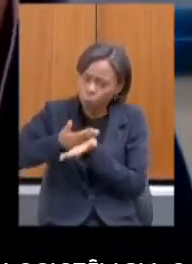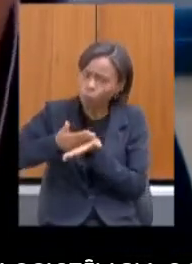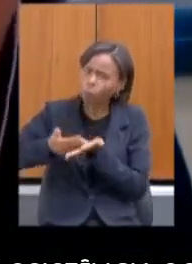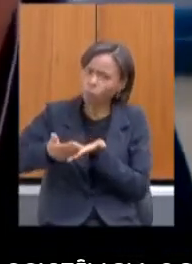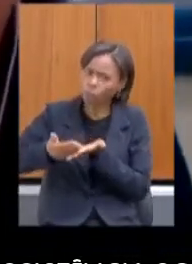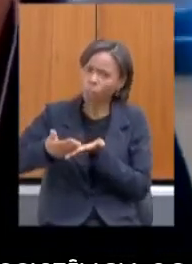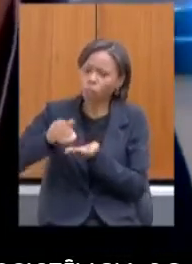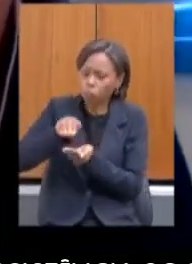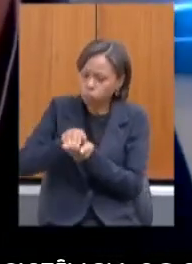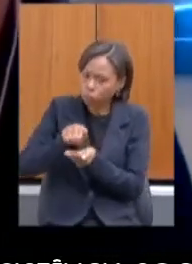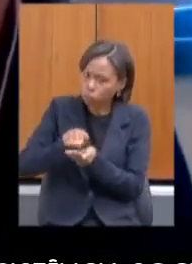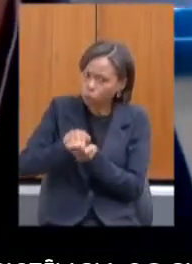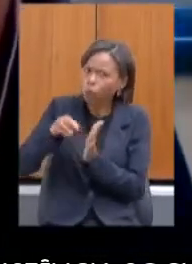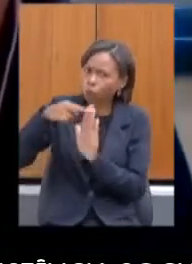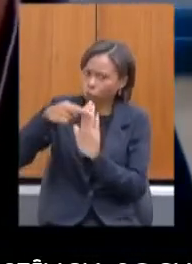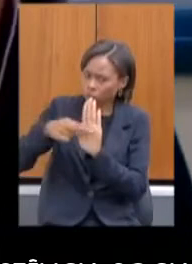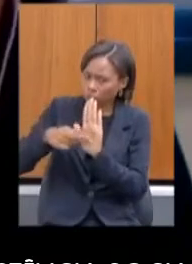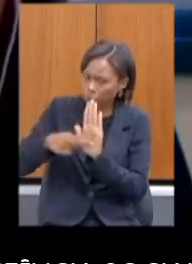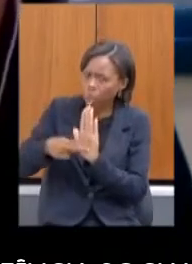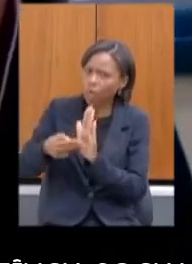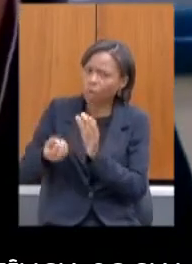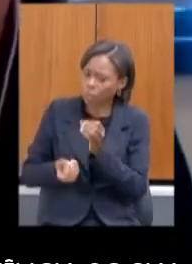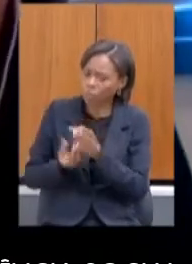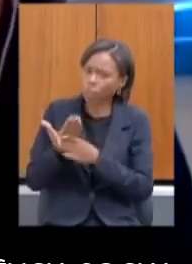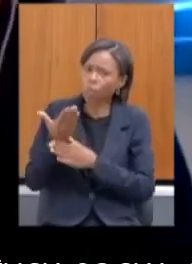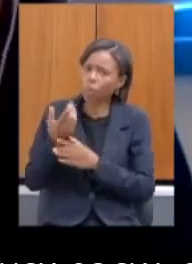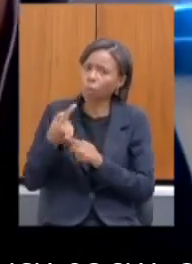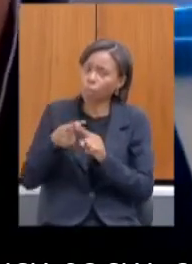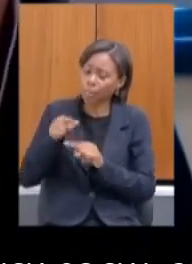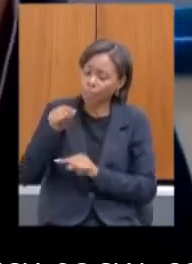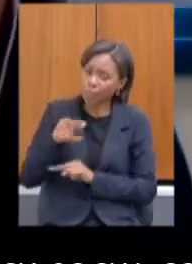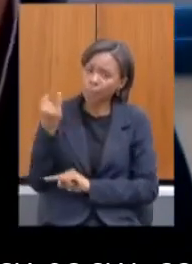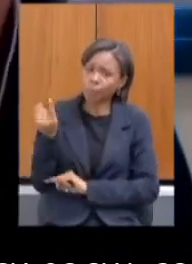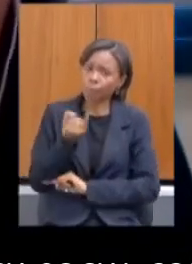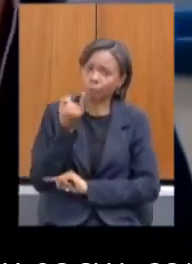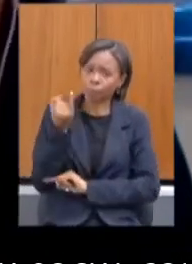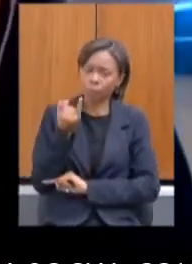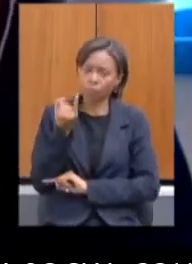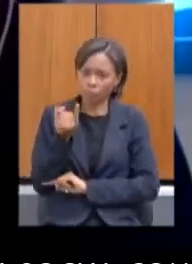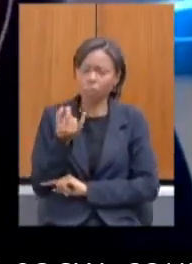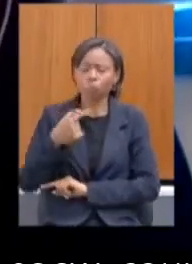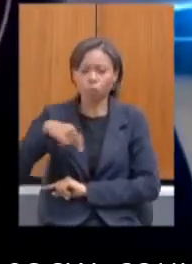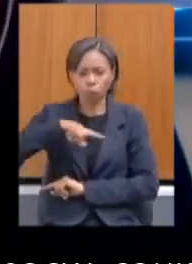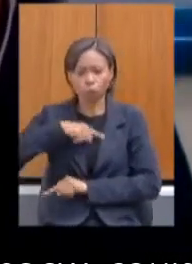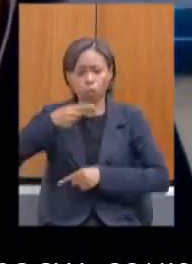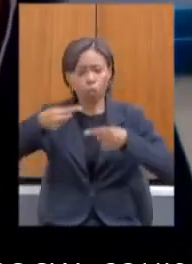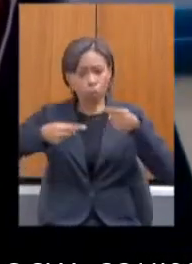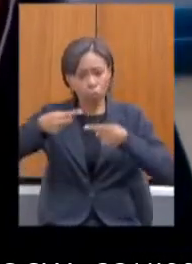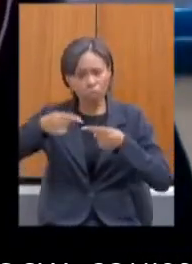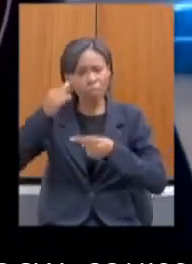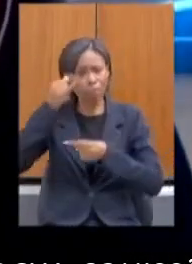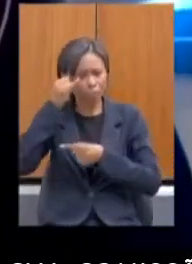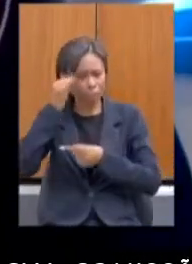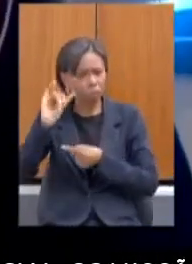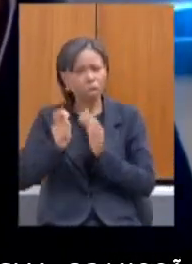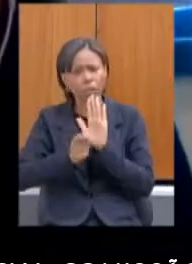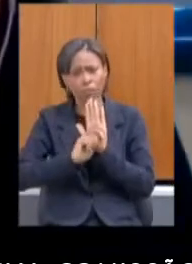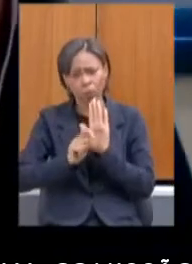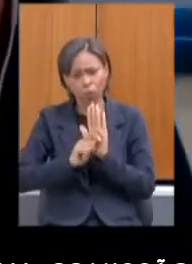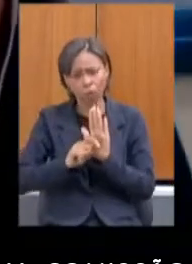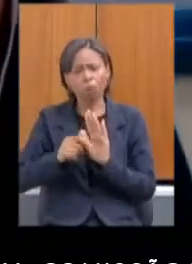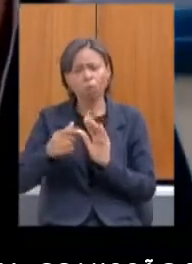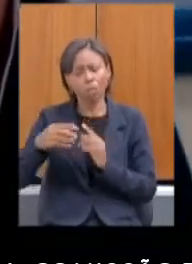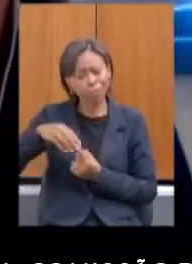regulamentado que eu considero ele fundamental essencial e indispensável para que a gente possa fazer a política de prevenção com mais foco e